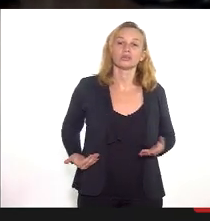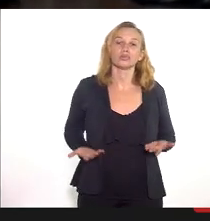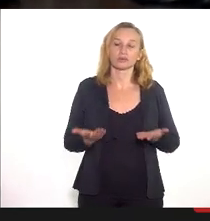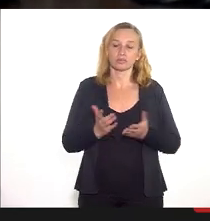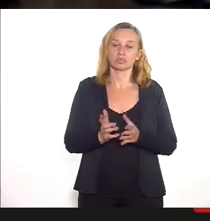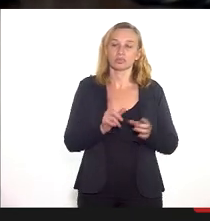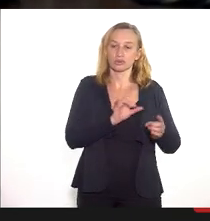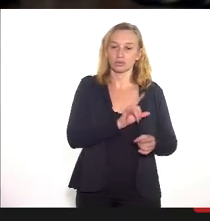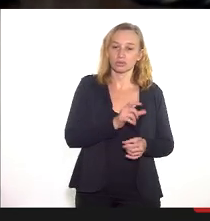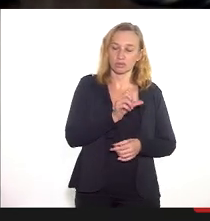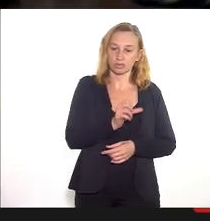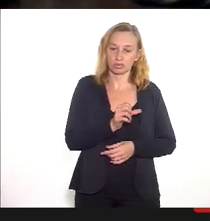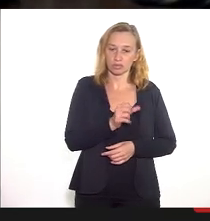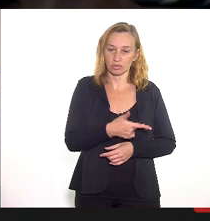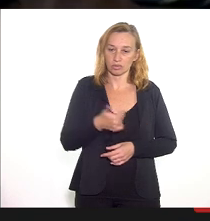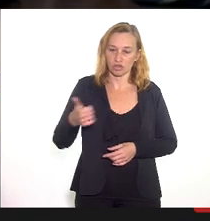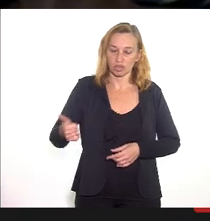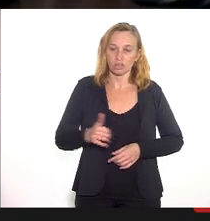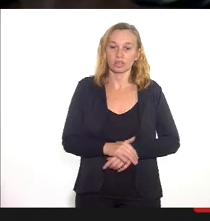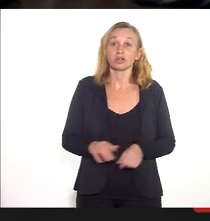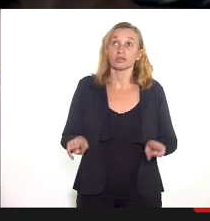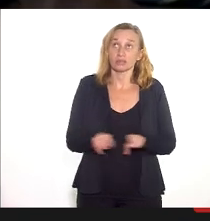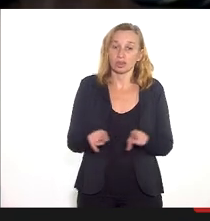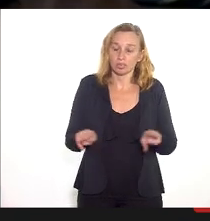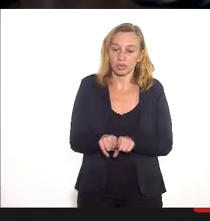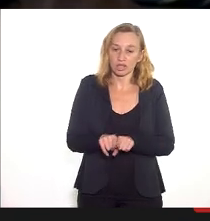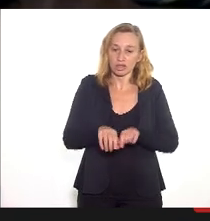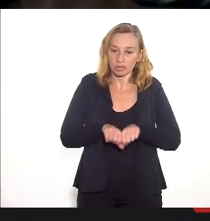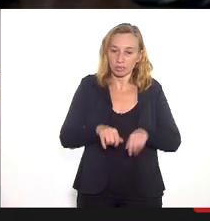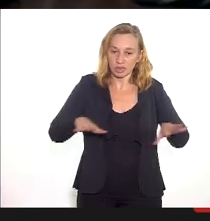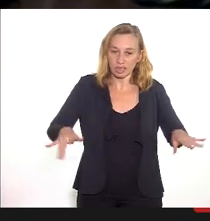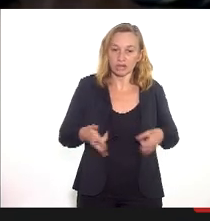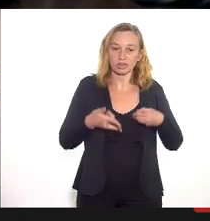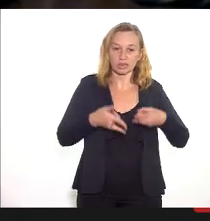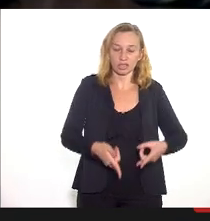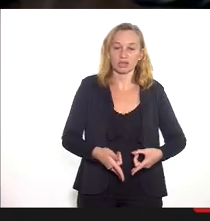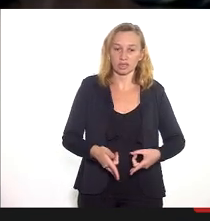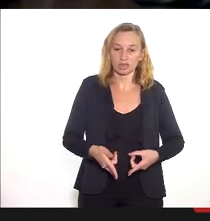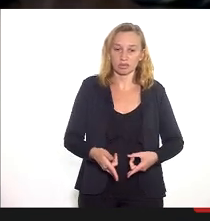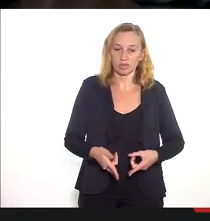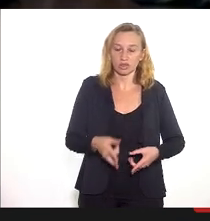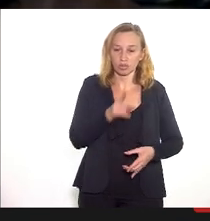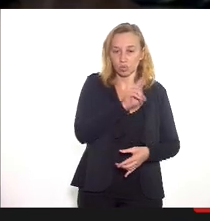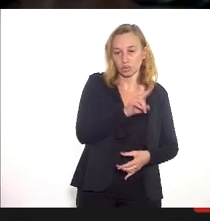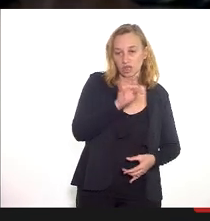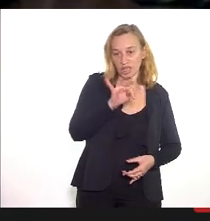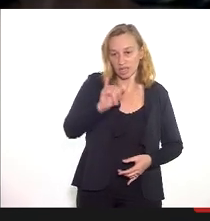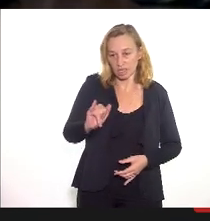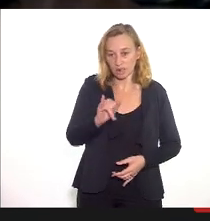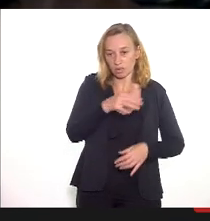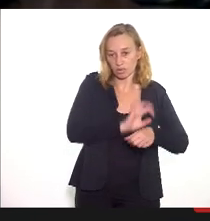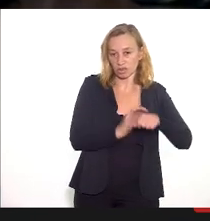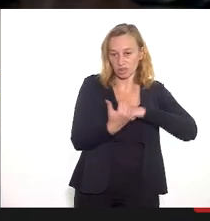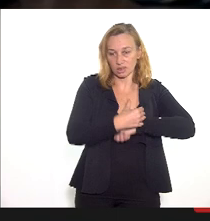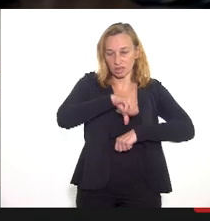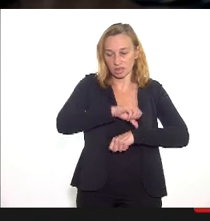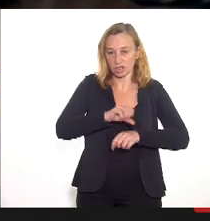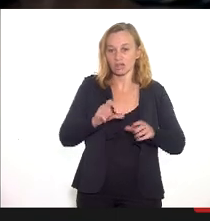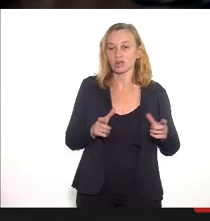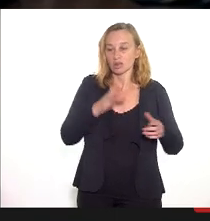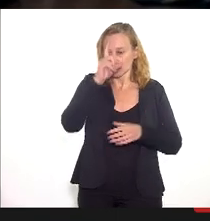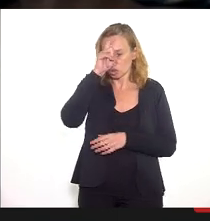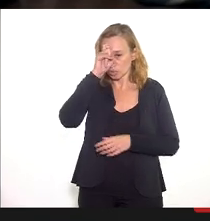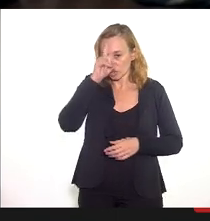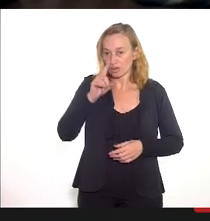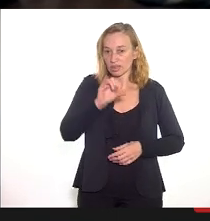2021 quando também foram ampliados leitos de internação e UTI para COVID-19 em unidades hospitalares